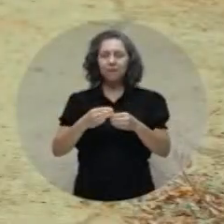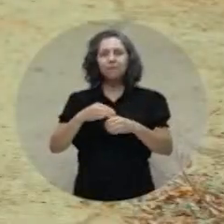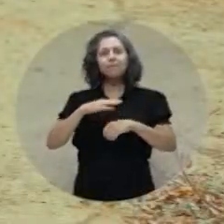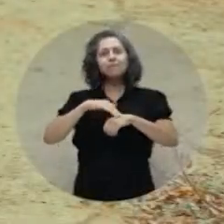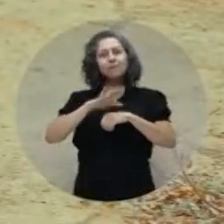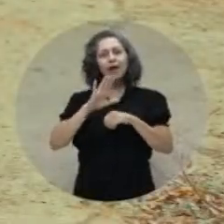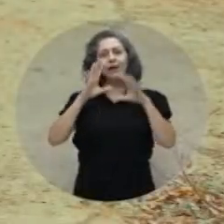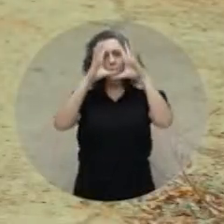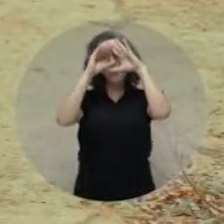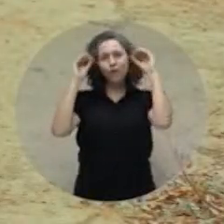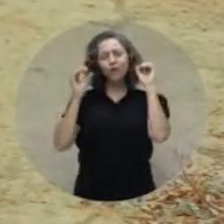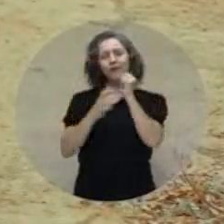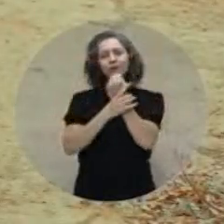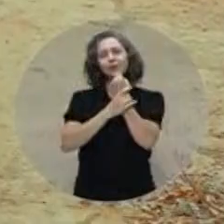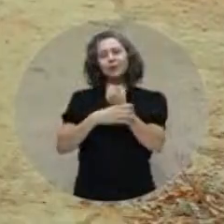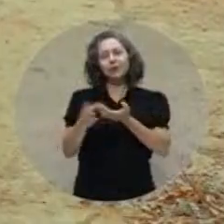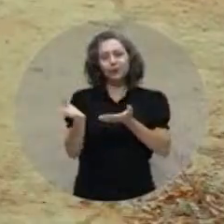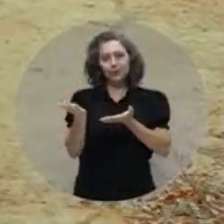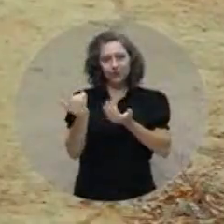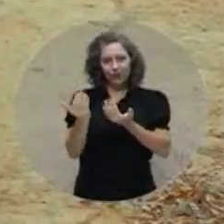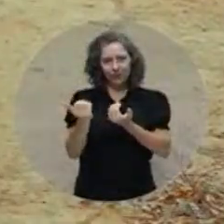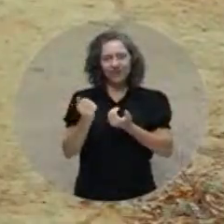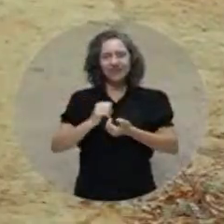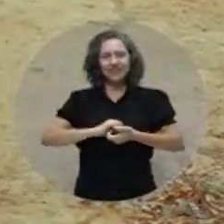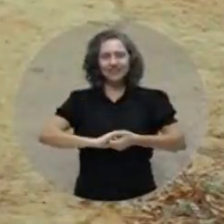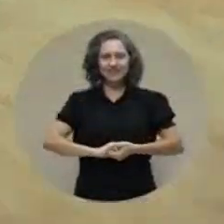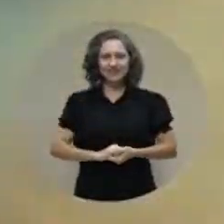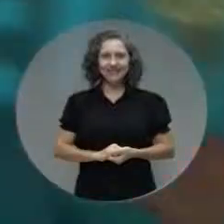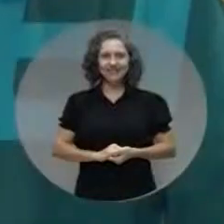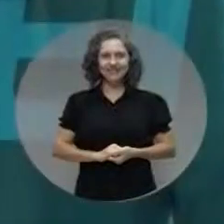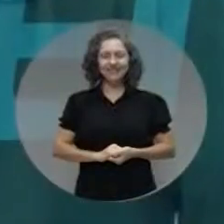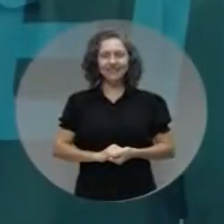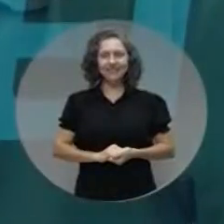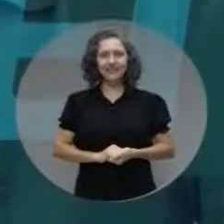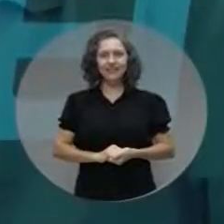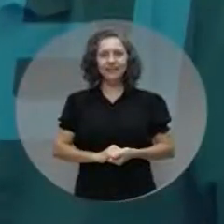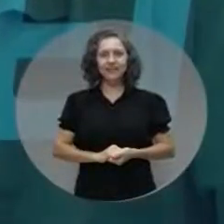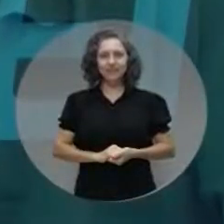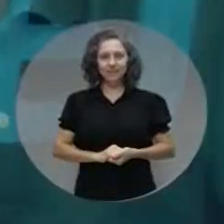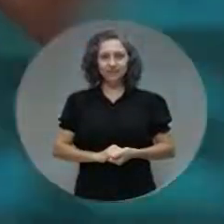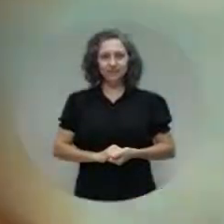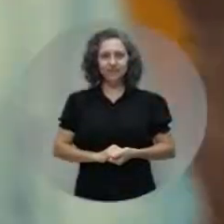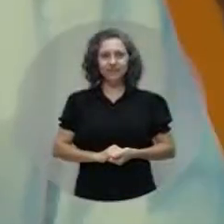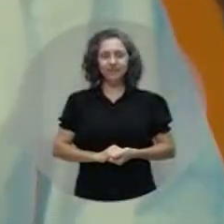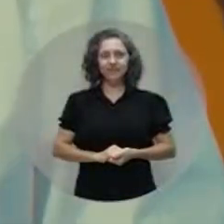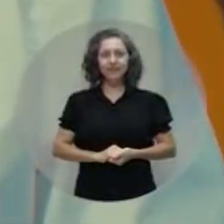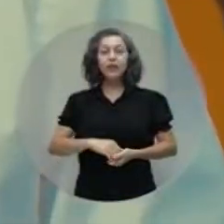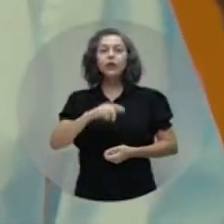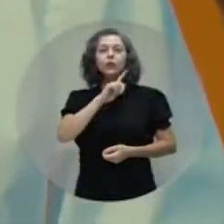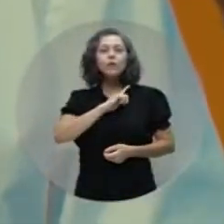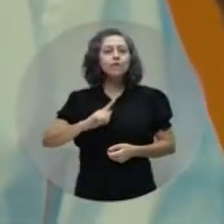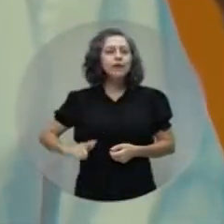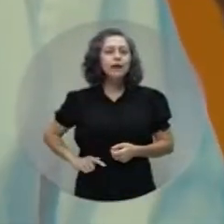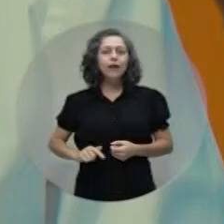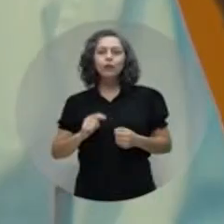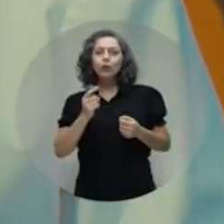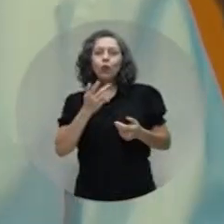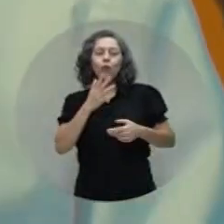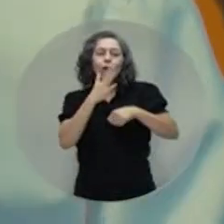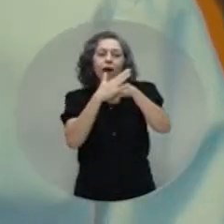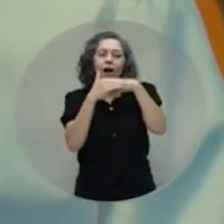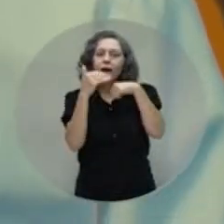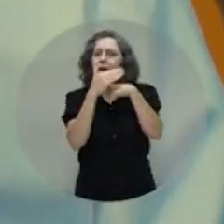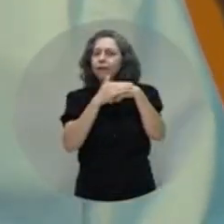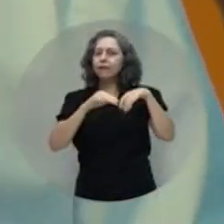mais conforto e segurança para nossos jovens. É Vanderlei! O governador tem tido um olhar muito especial